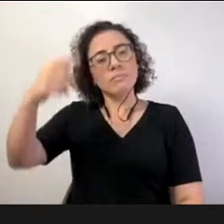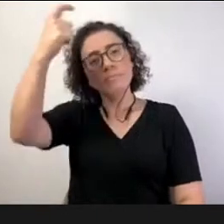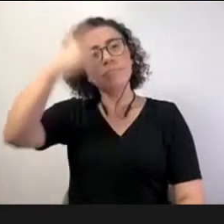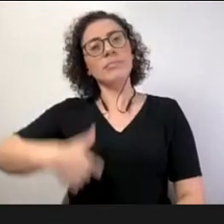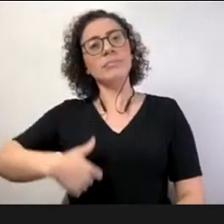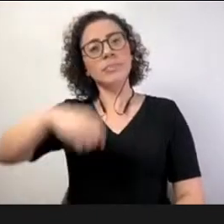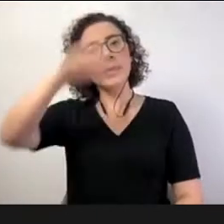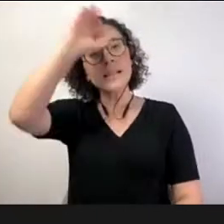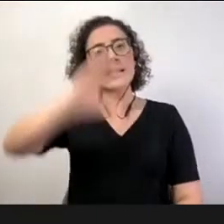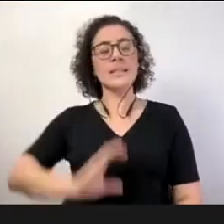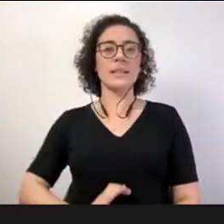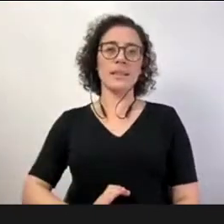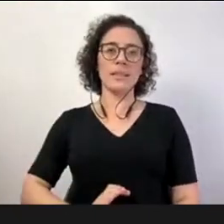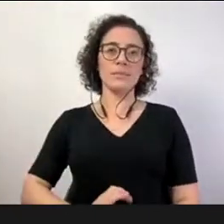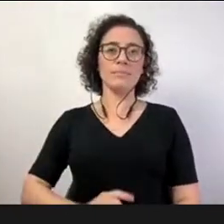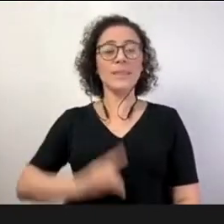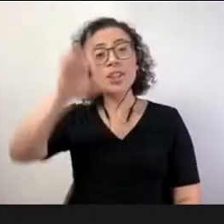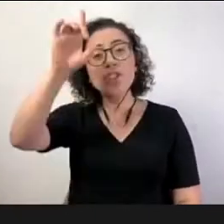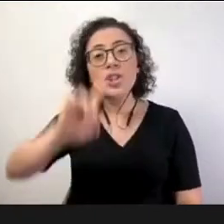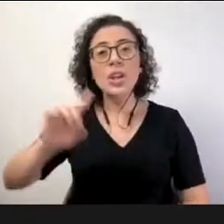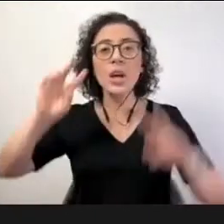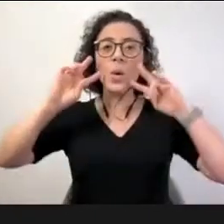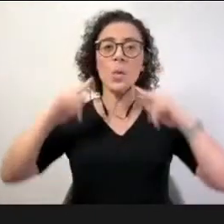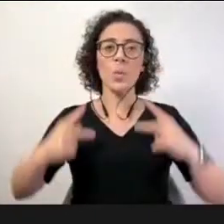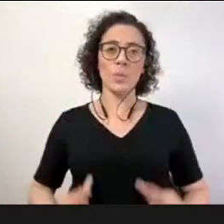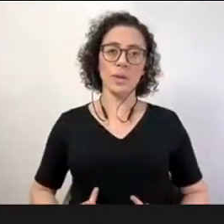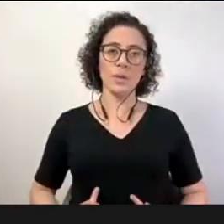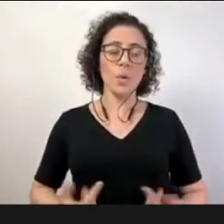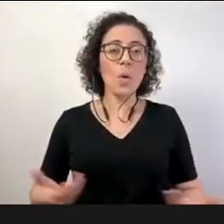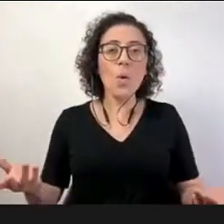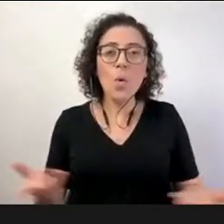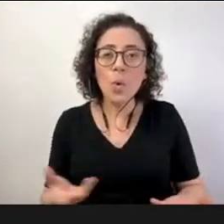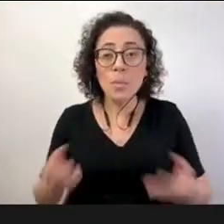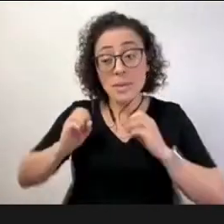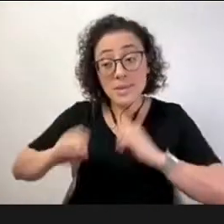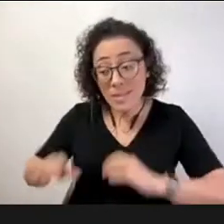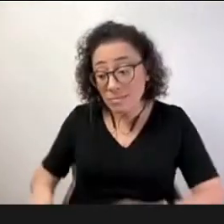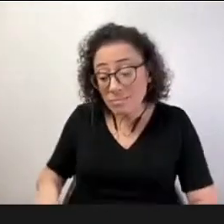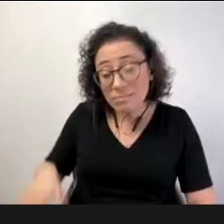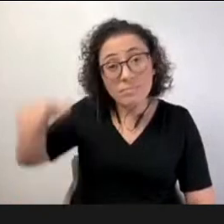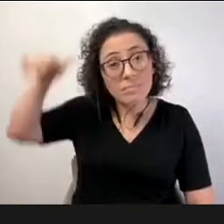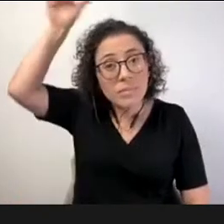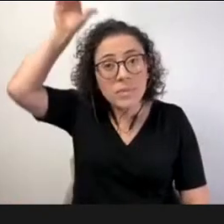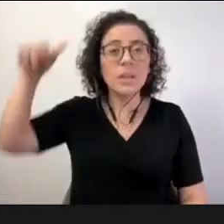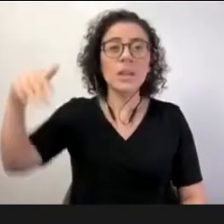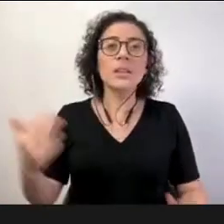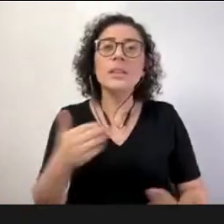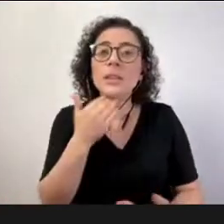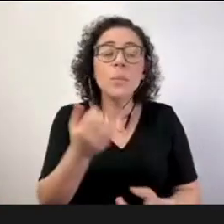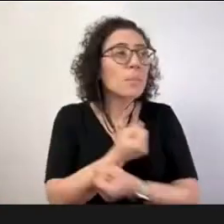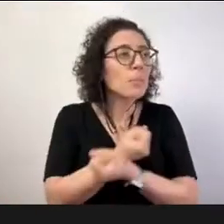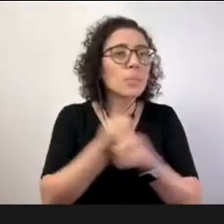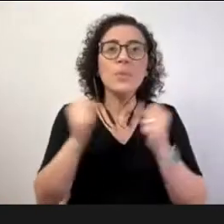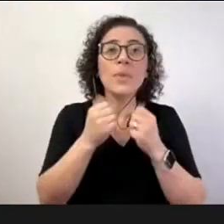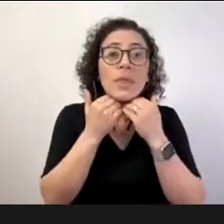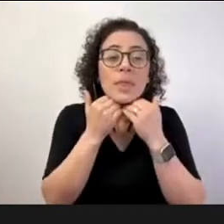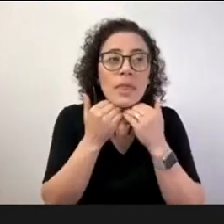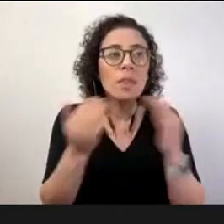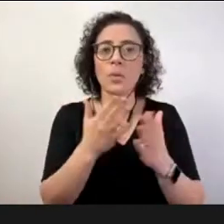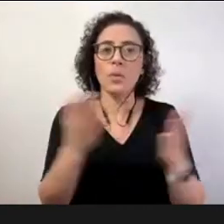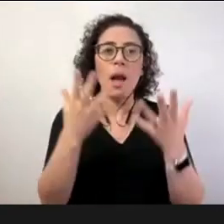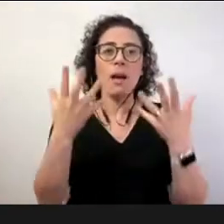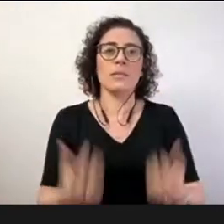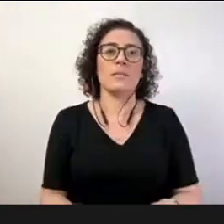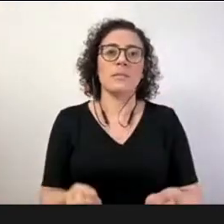não podemos suportar que os direitos humanos não sejam aprendidos por todos desde o princípio